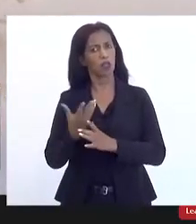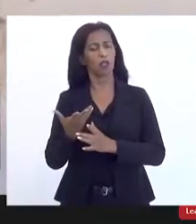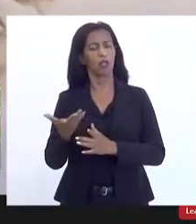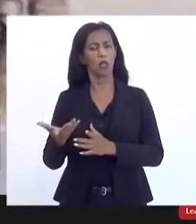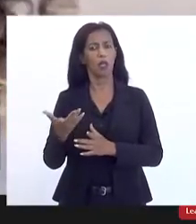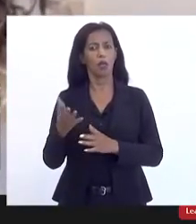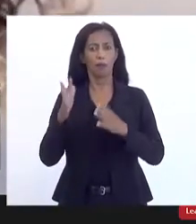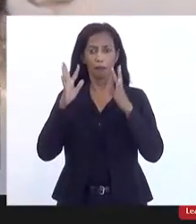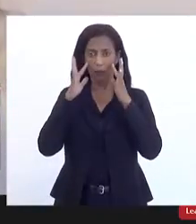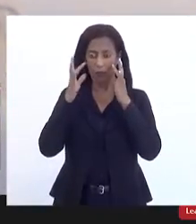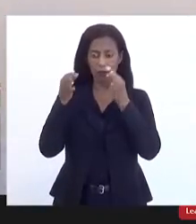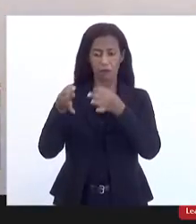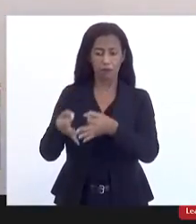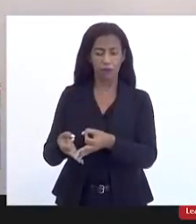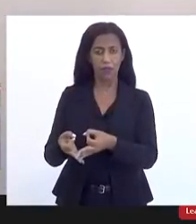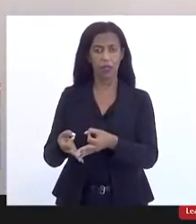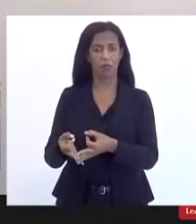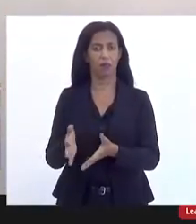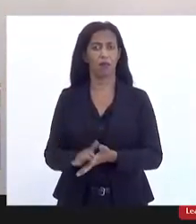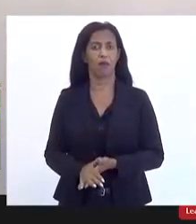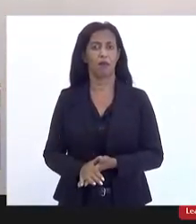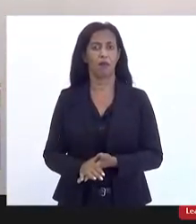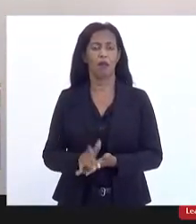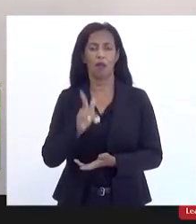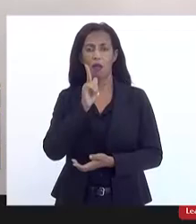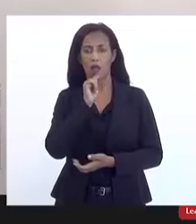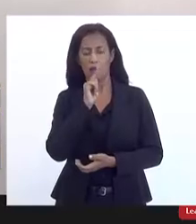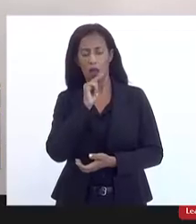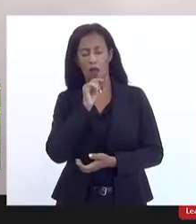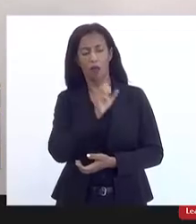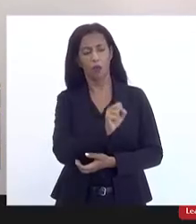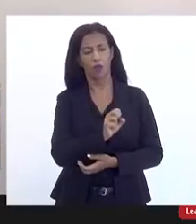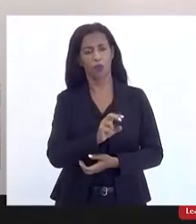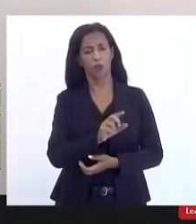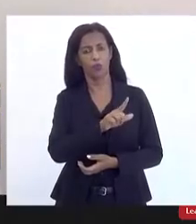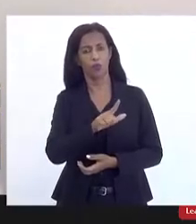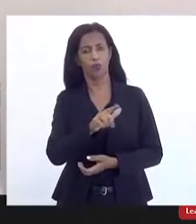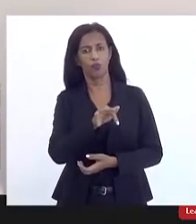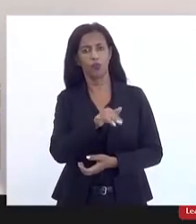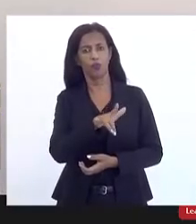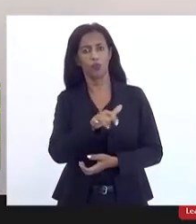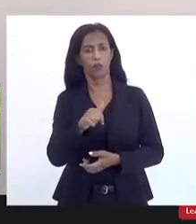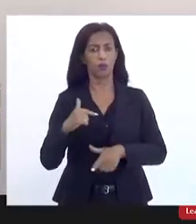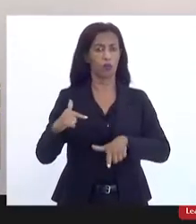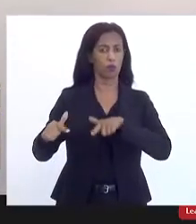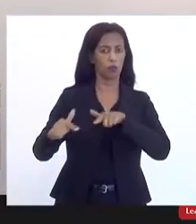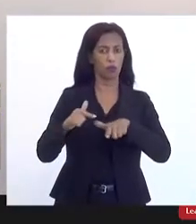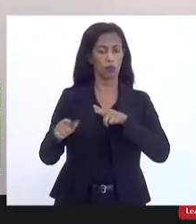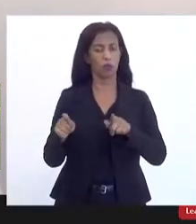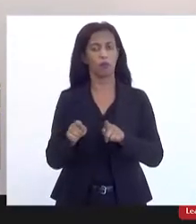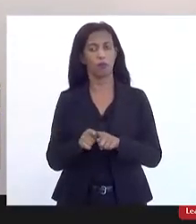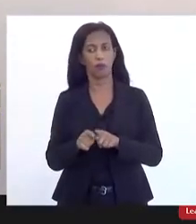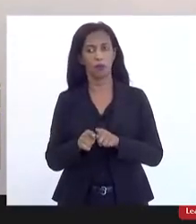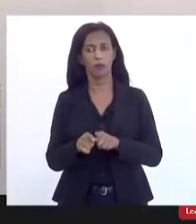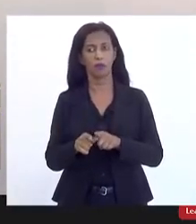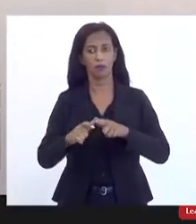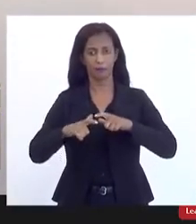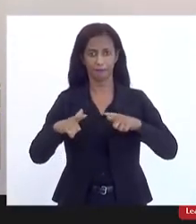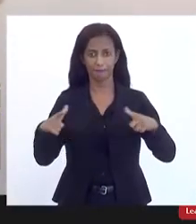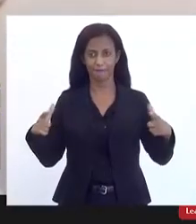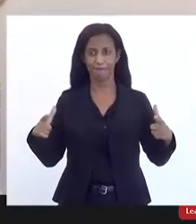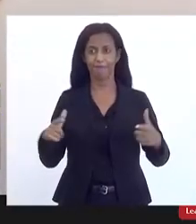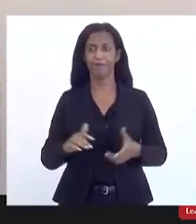se ater mais detidamente a questão da água no sul fluminense porque nosso trabalho aqui também inclusive está lastrando